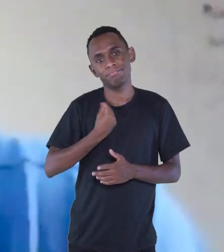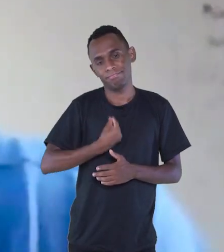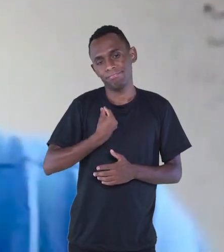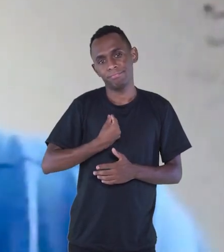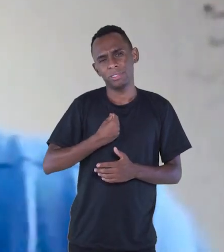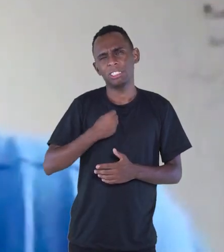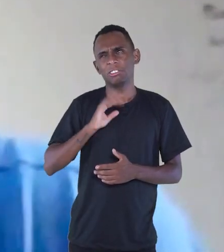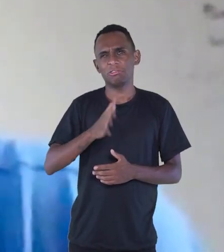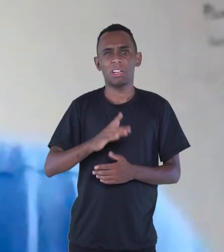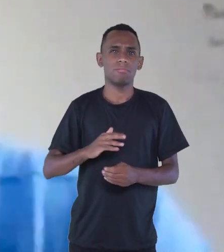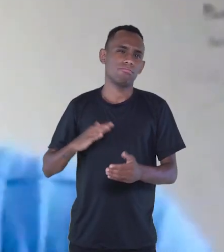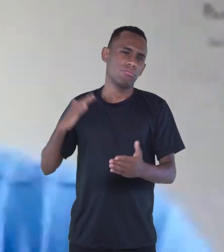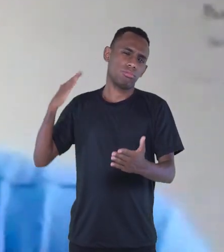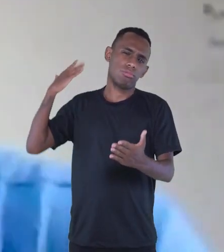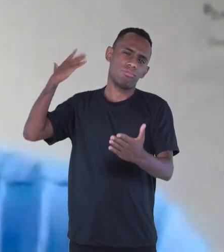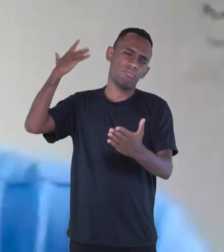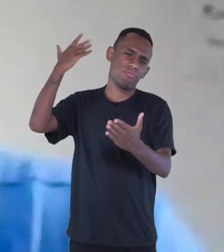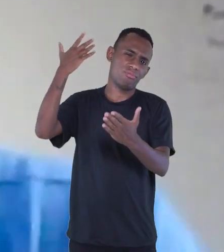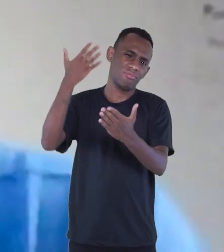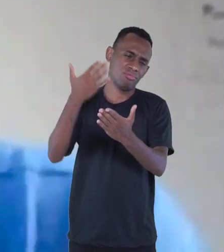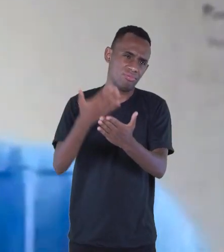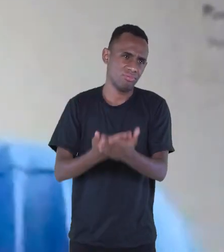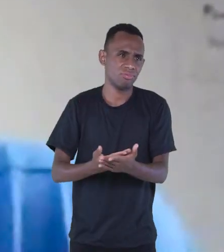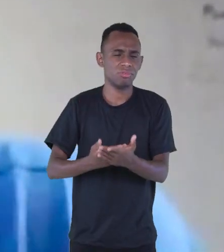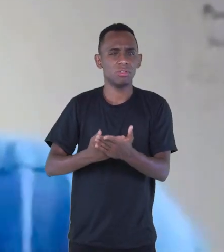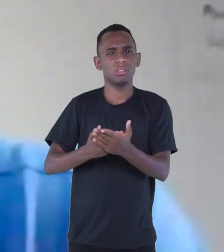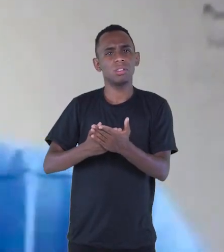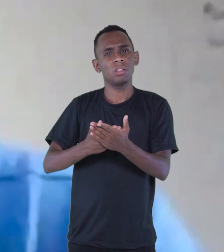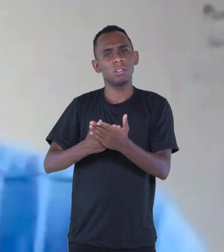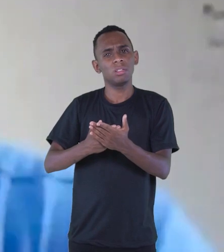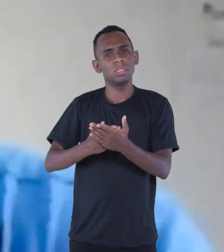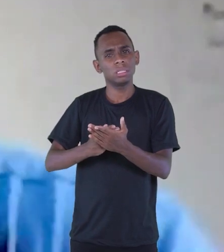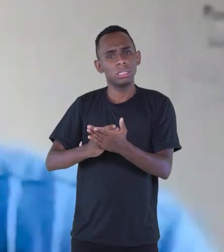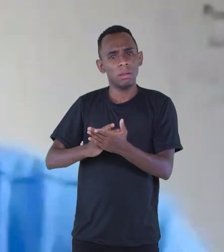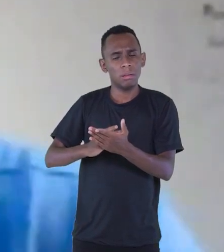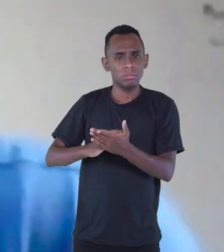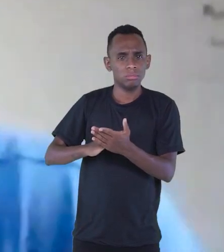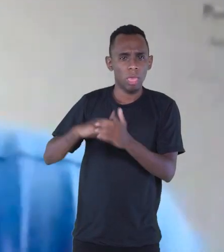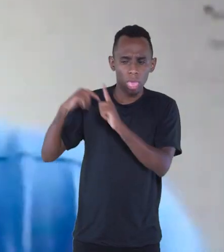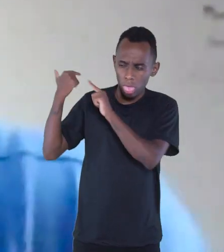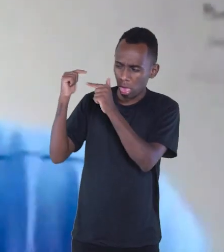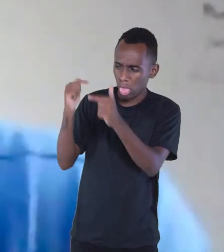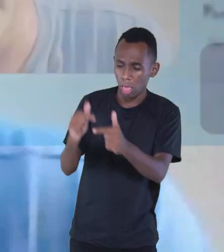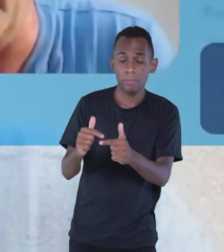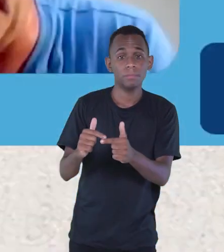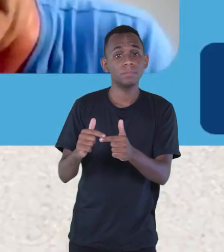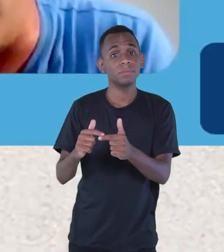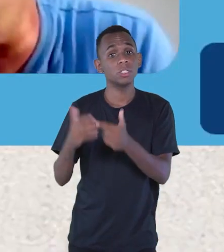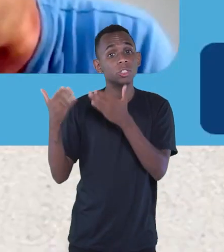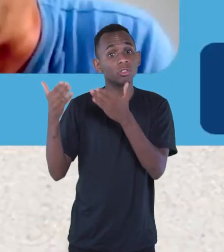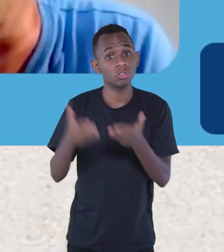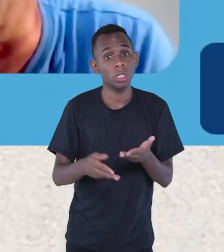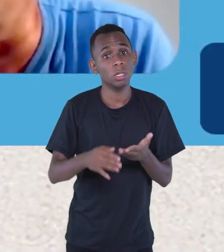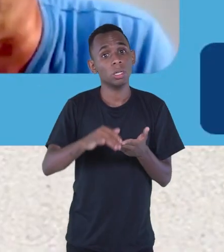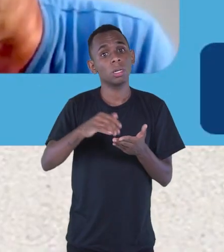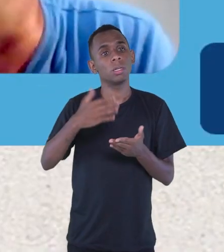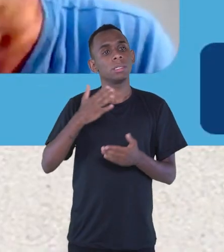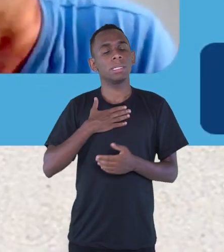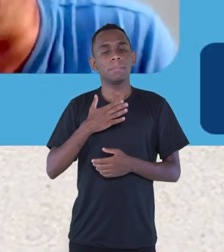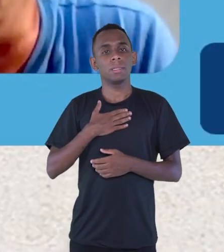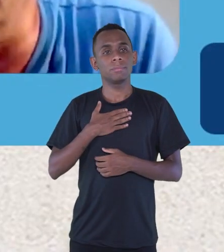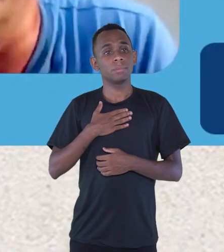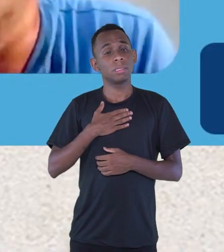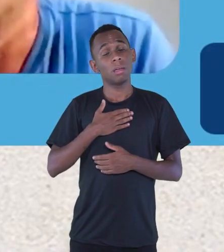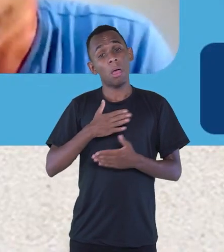aí há milhares de anos e viajam no tempo e no espaço e chegam no Juvenal. E algumas eu